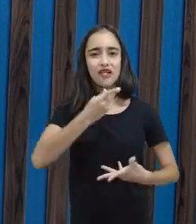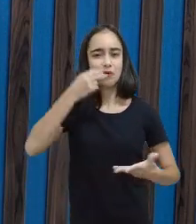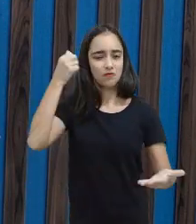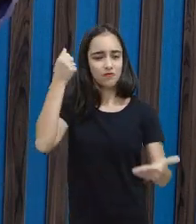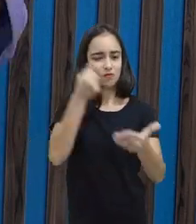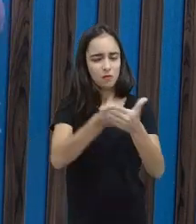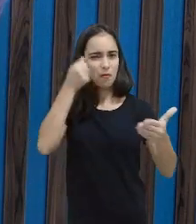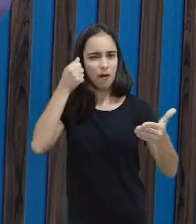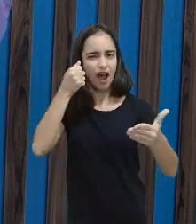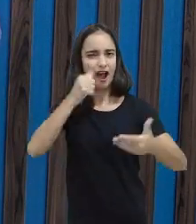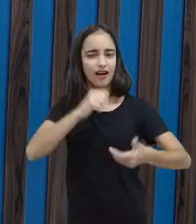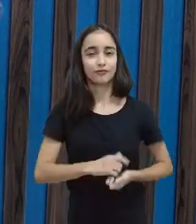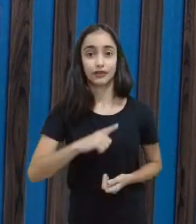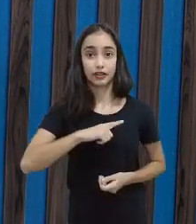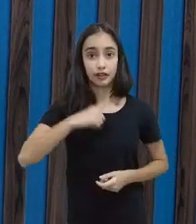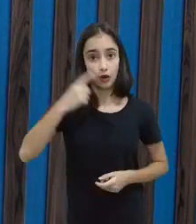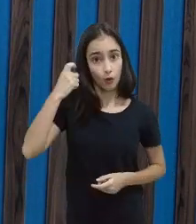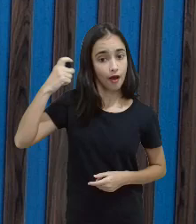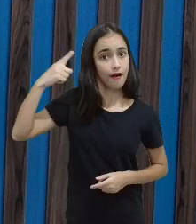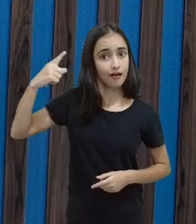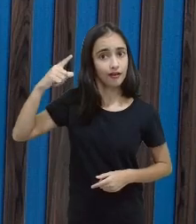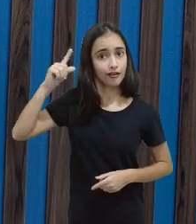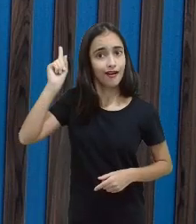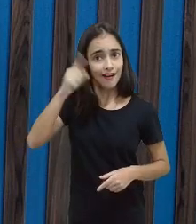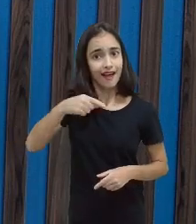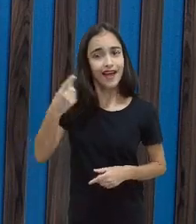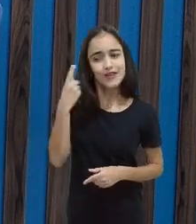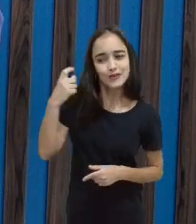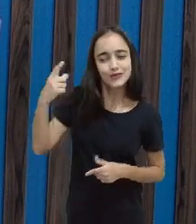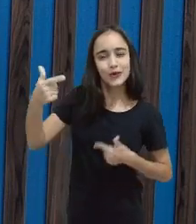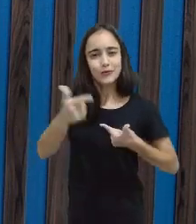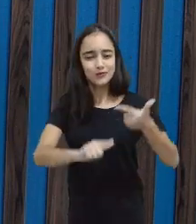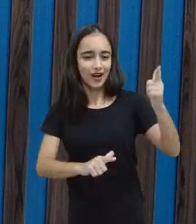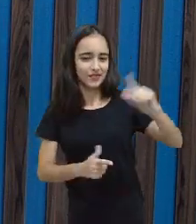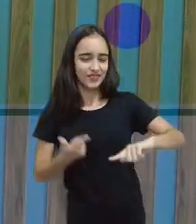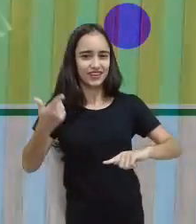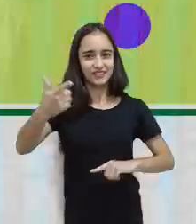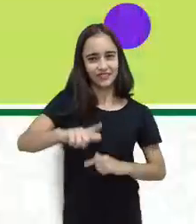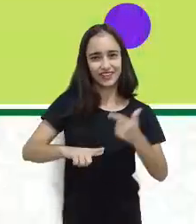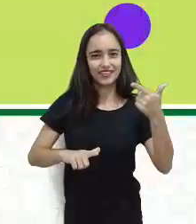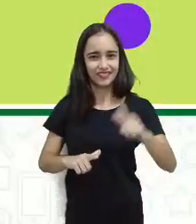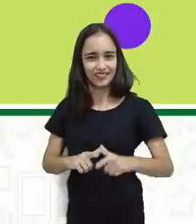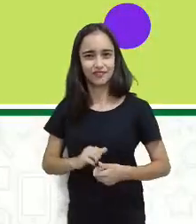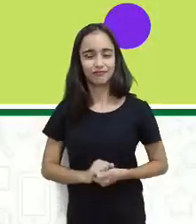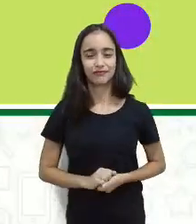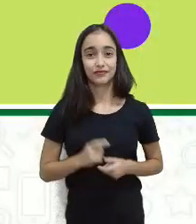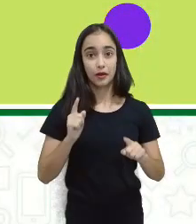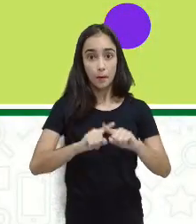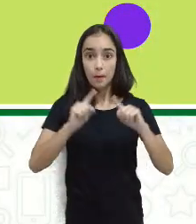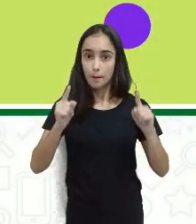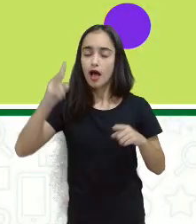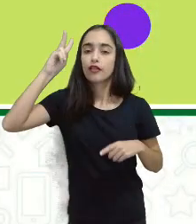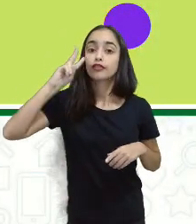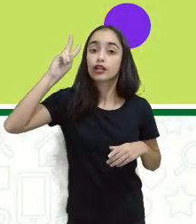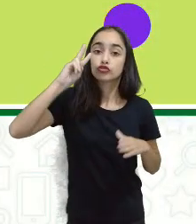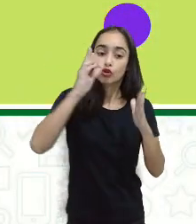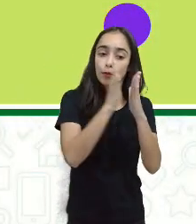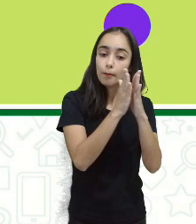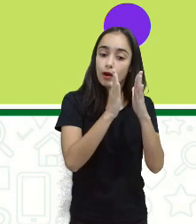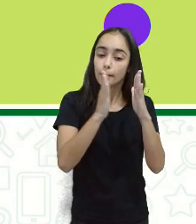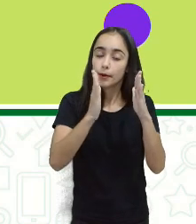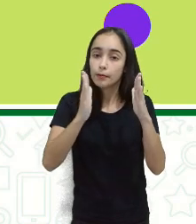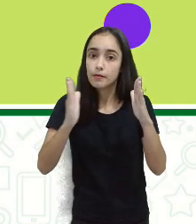essa zoada aqui. Então, somos onomatopaicos. Só que, nos quadrinhos, o que ficou